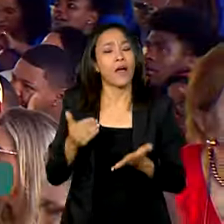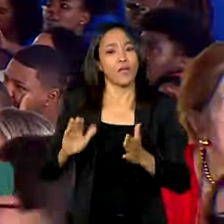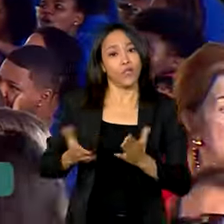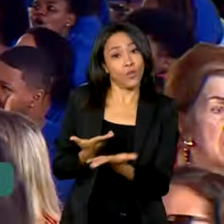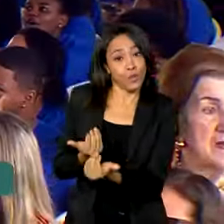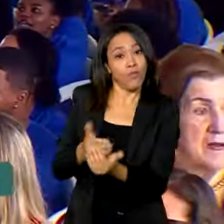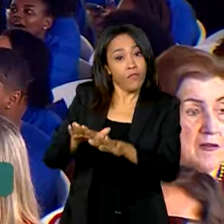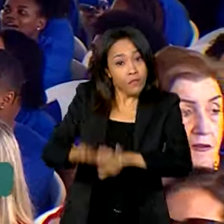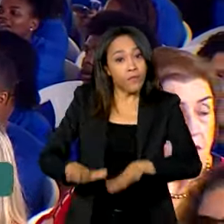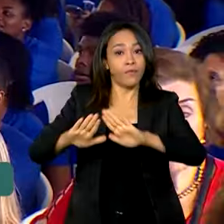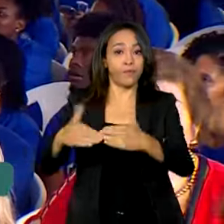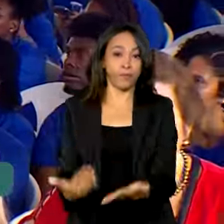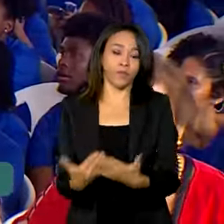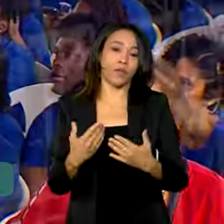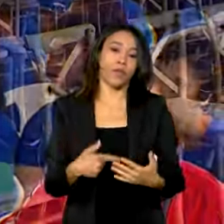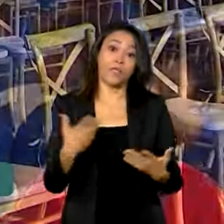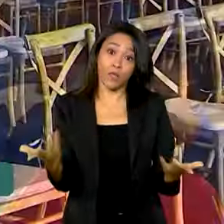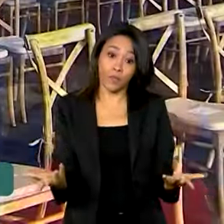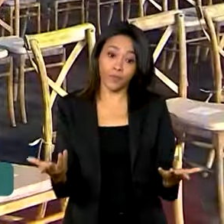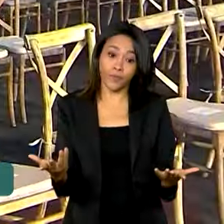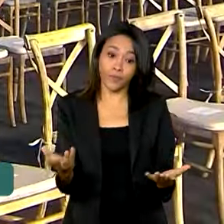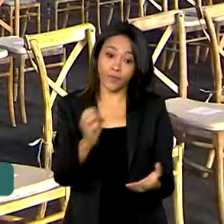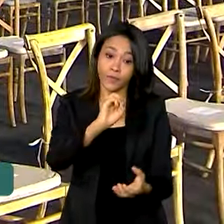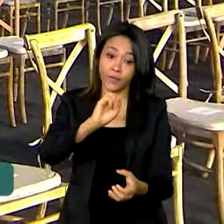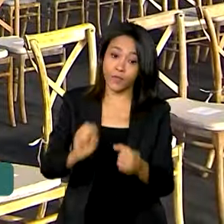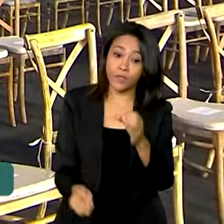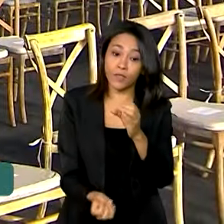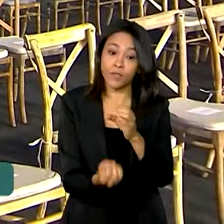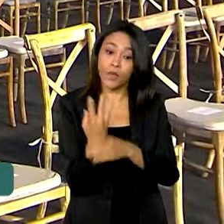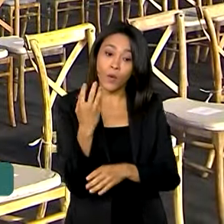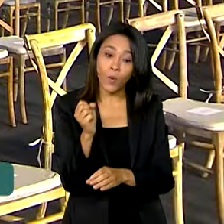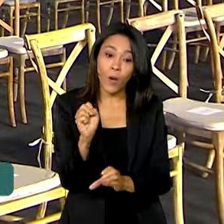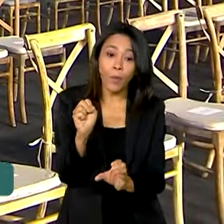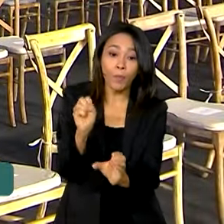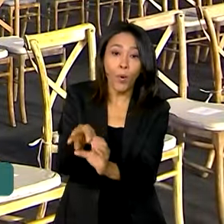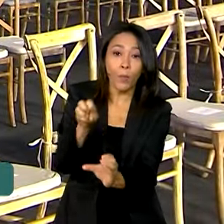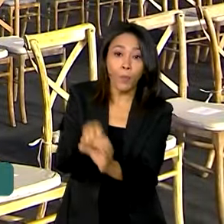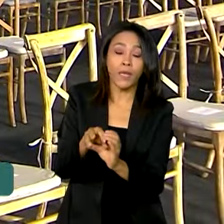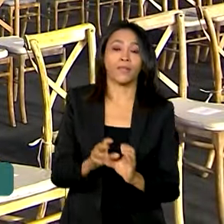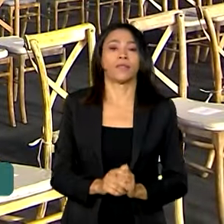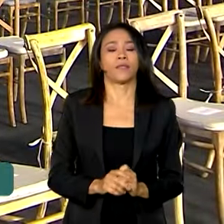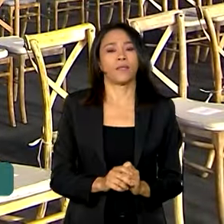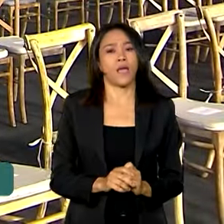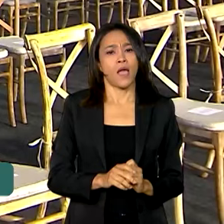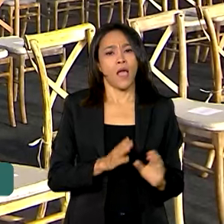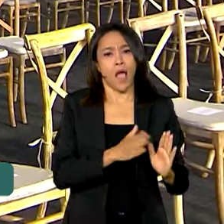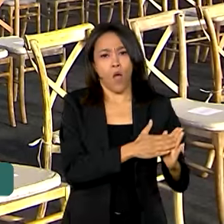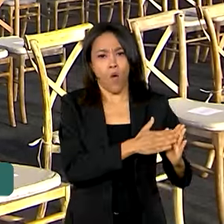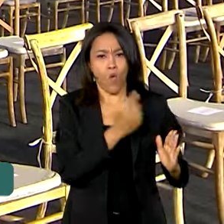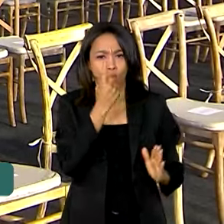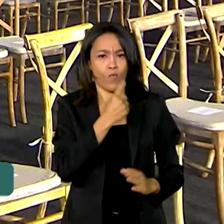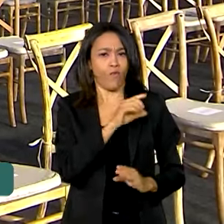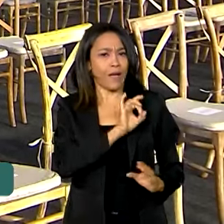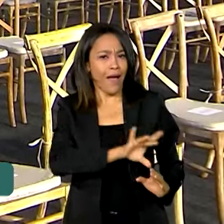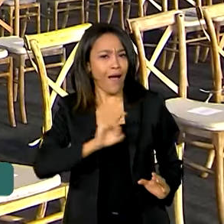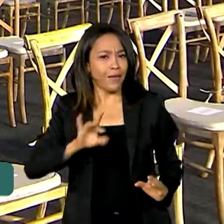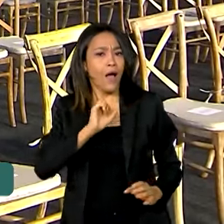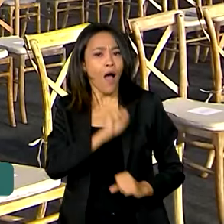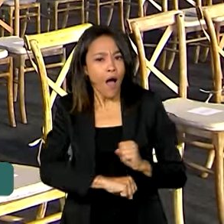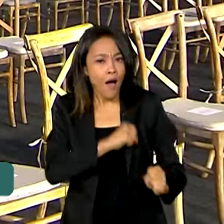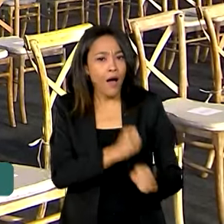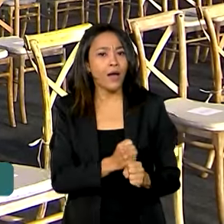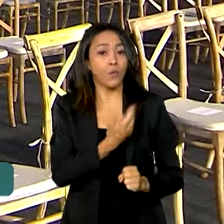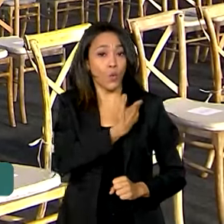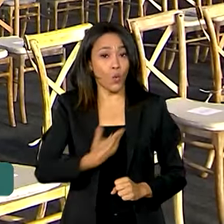o governo federal está criando uma poupança. Funciona assim. No final de cada ano, se ele for aprovado, o governo deposita